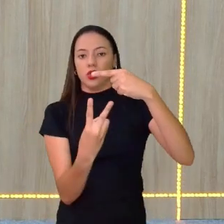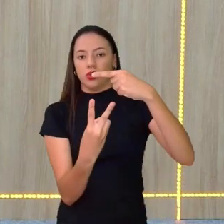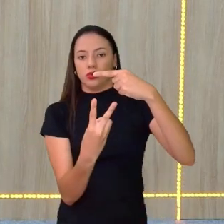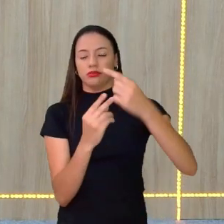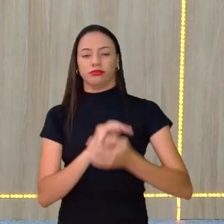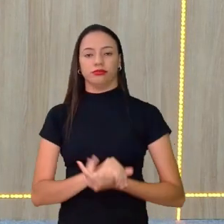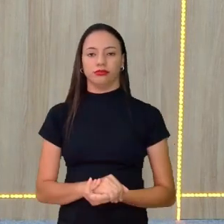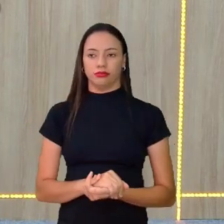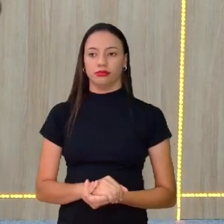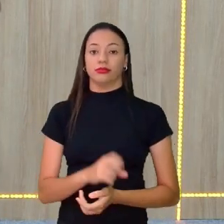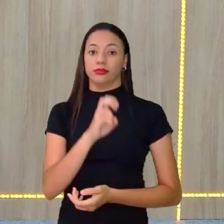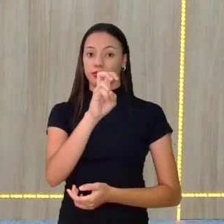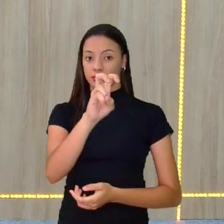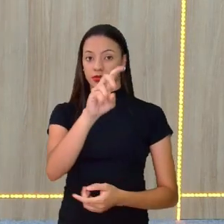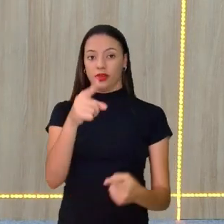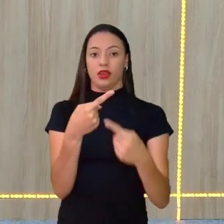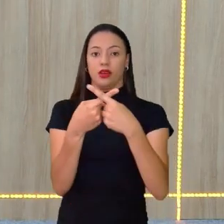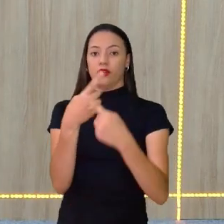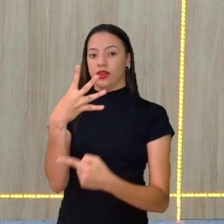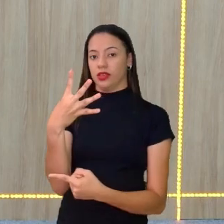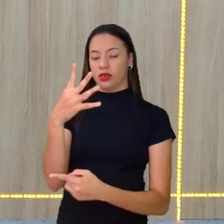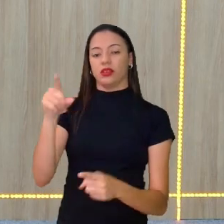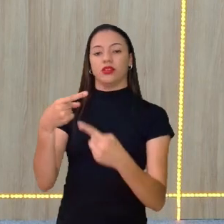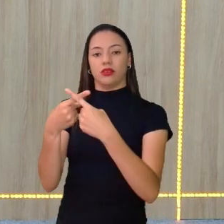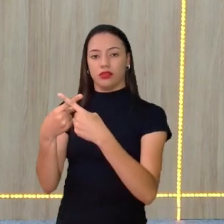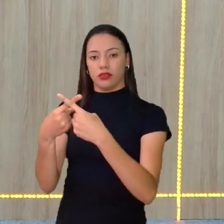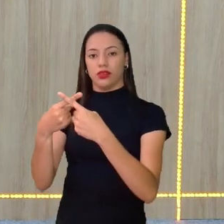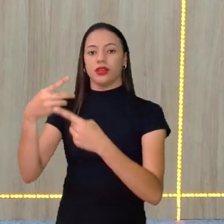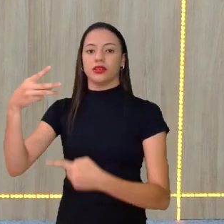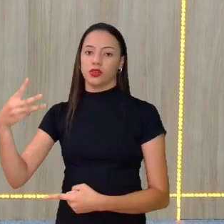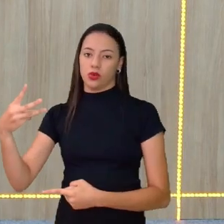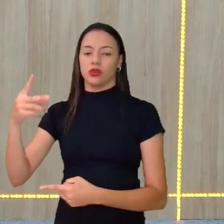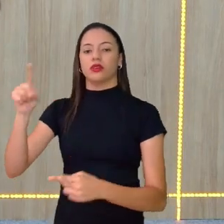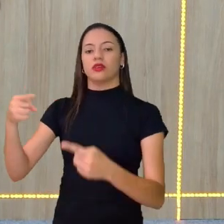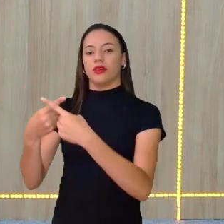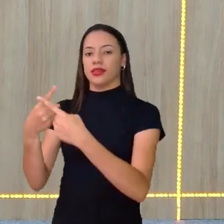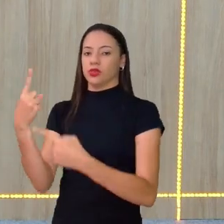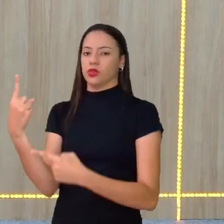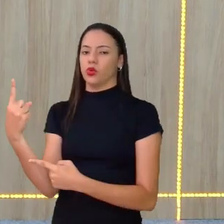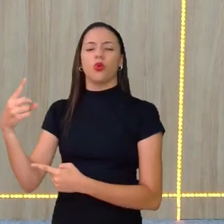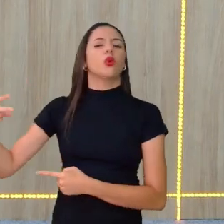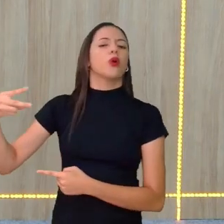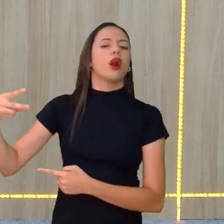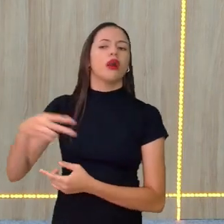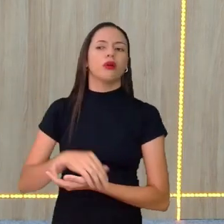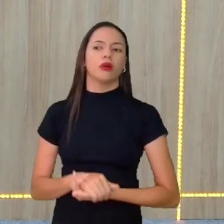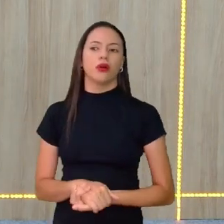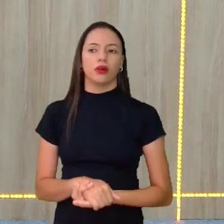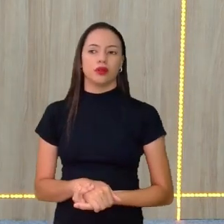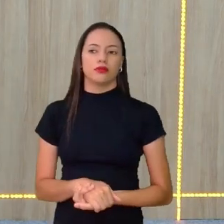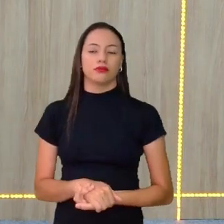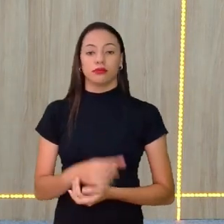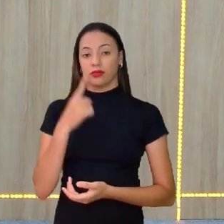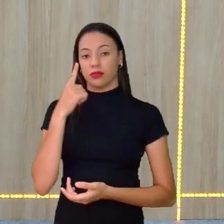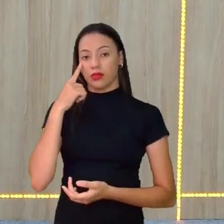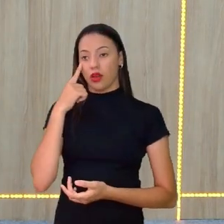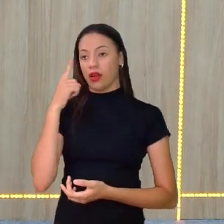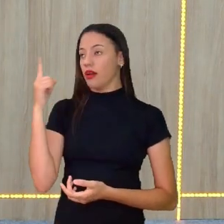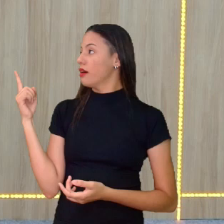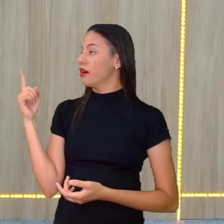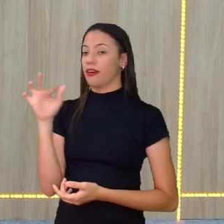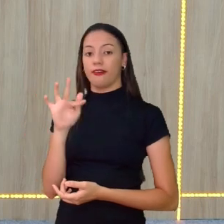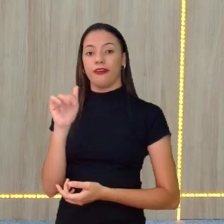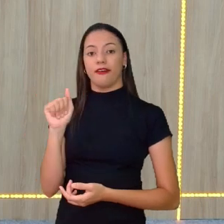Então, vai ficar cinco vezes quatro, vezes três, vezes dois, vezes um, que é o fatorial de cinco aqui,